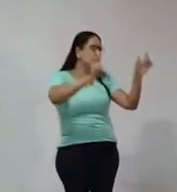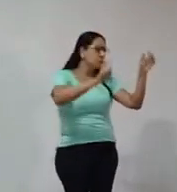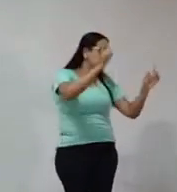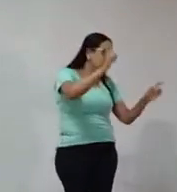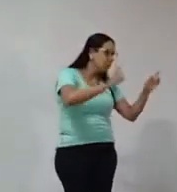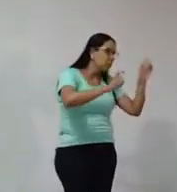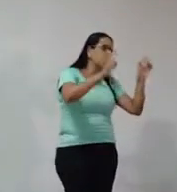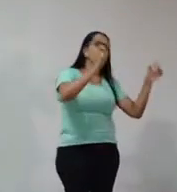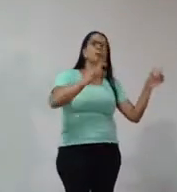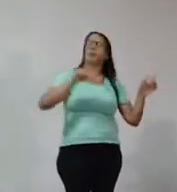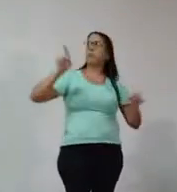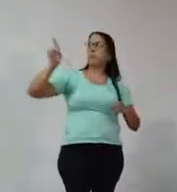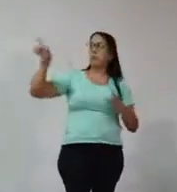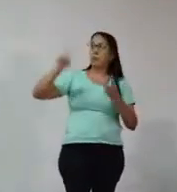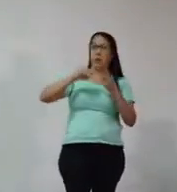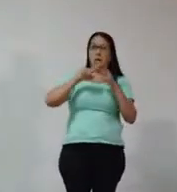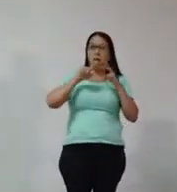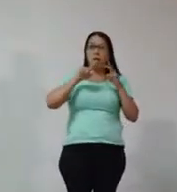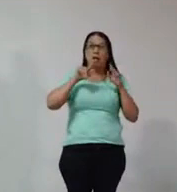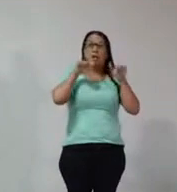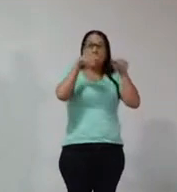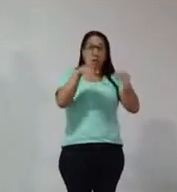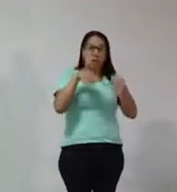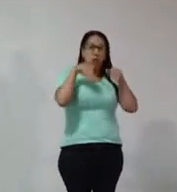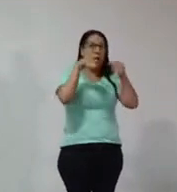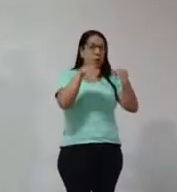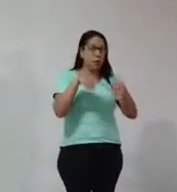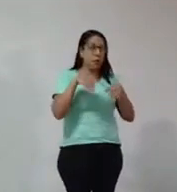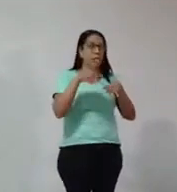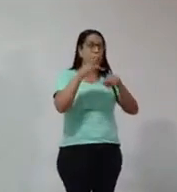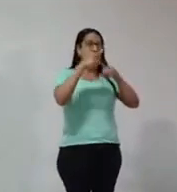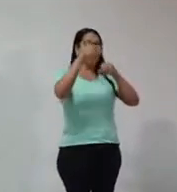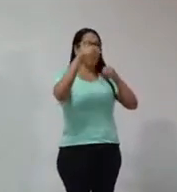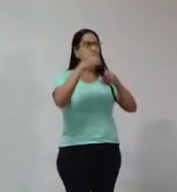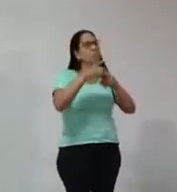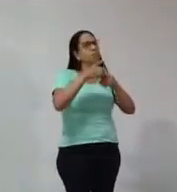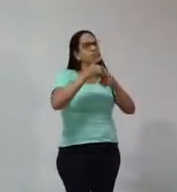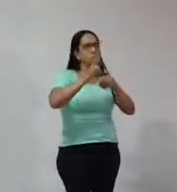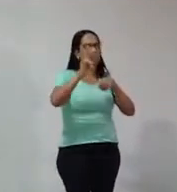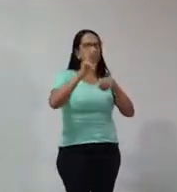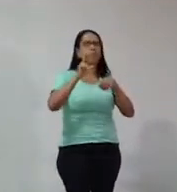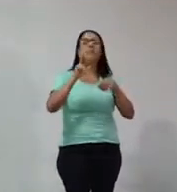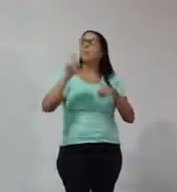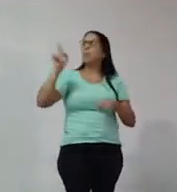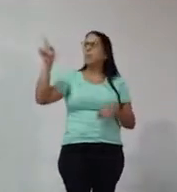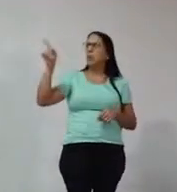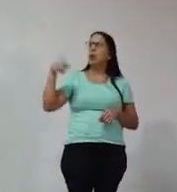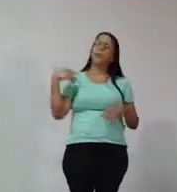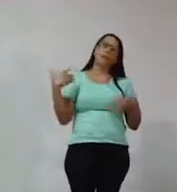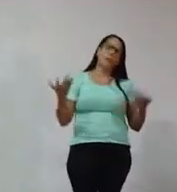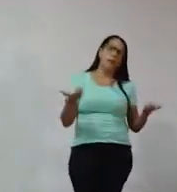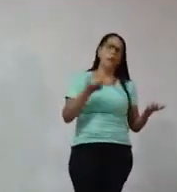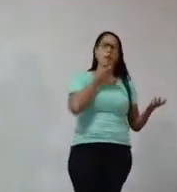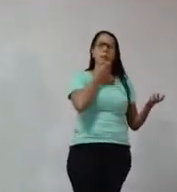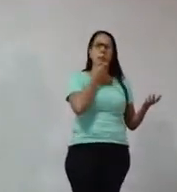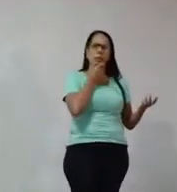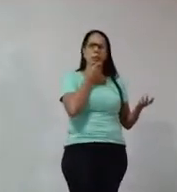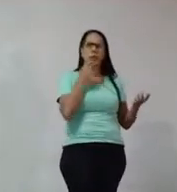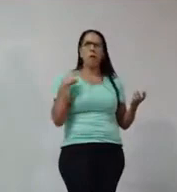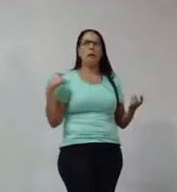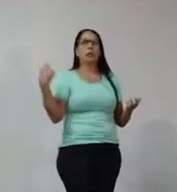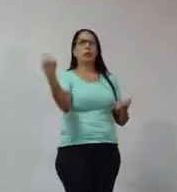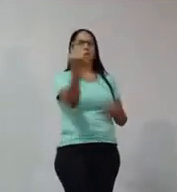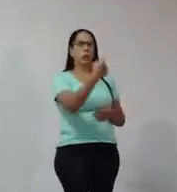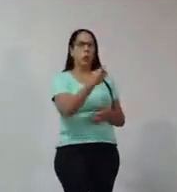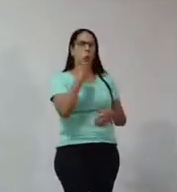Peter Dunkley, da Austrália, foi pós-doc dele também em Londres. E muitos de nós viemos parar nesse